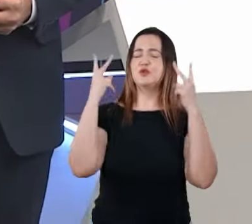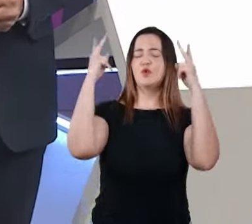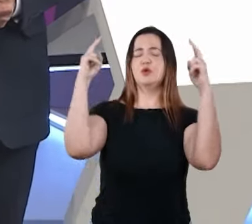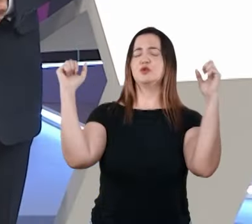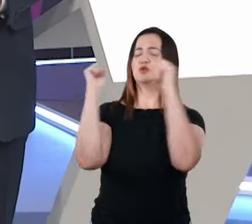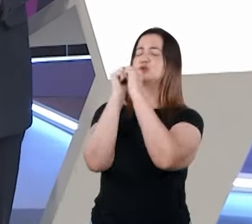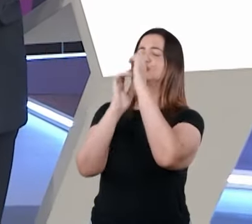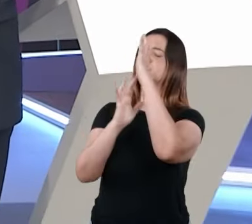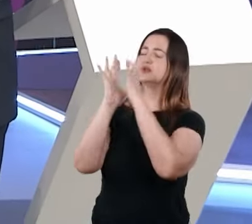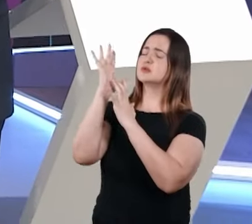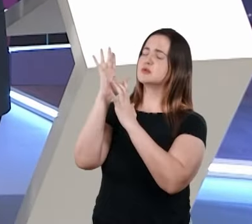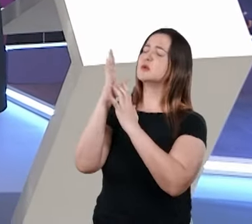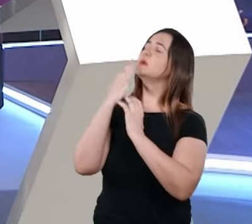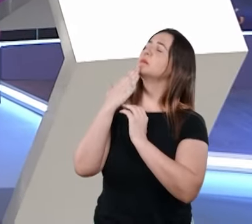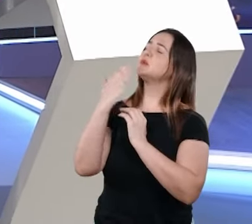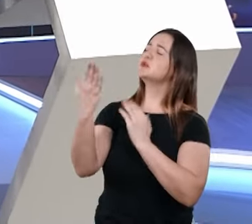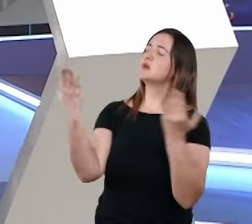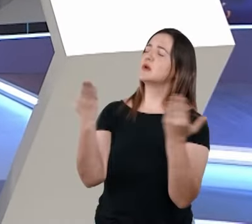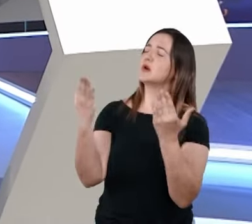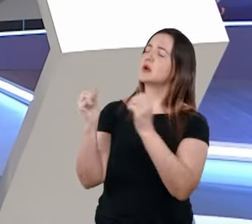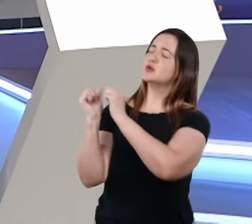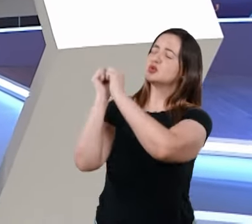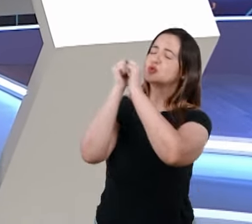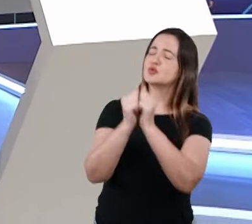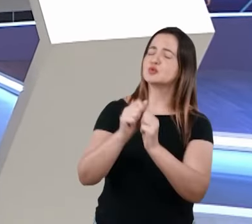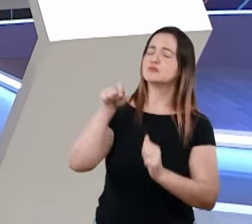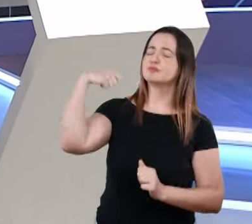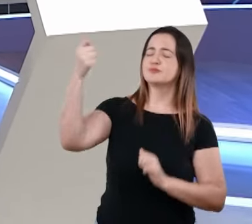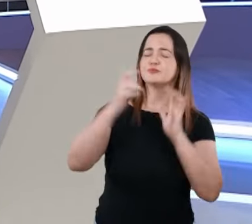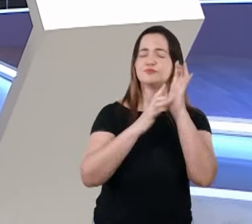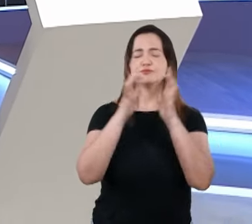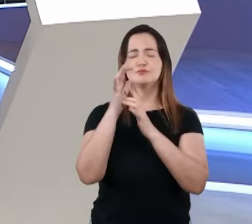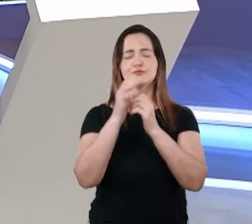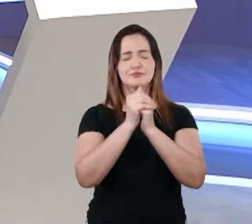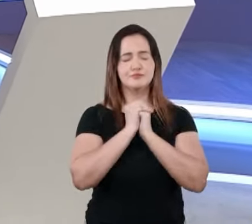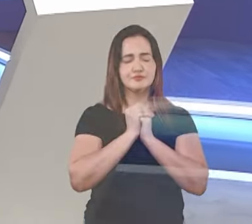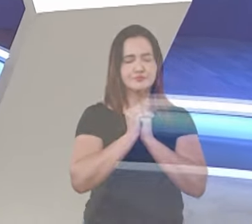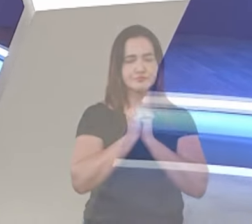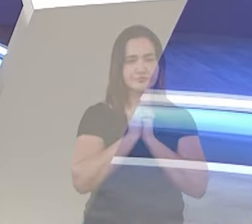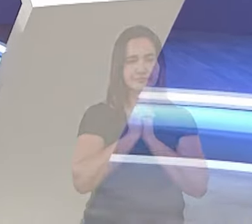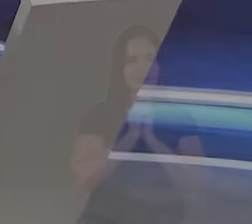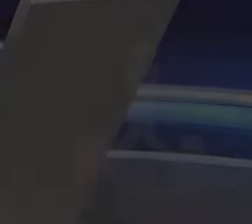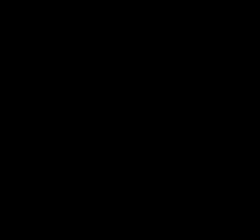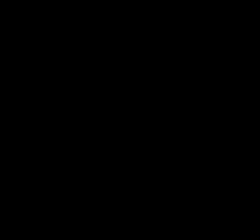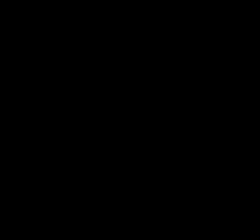vitória em Cristo Jesus. Por isso, fica conosco, é o que eu lhe peço no nome de Jesus. Amém.